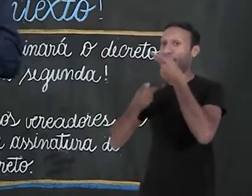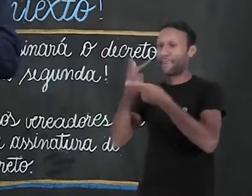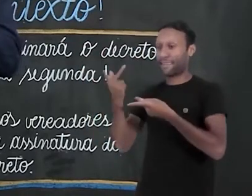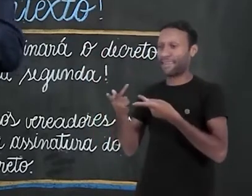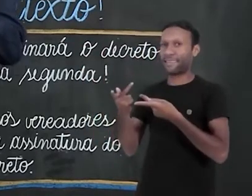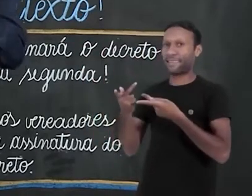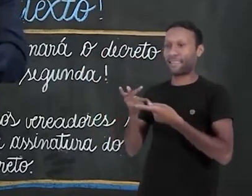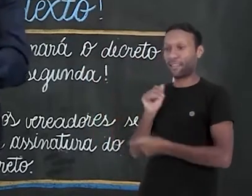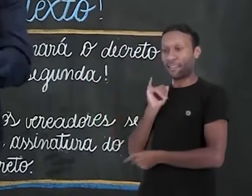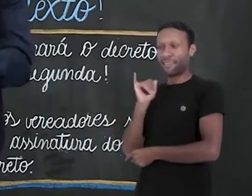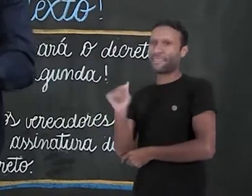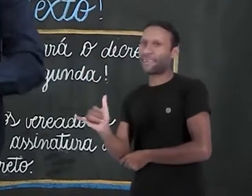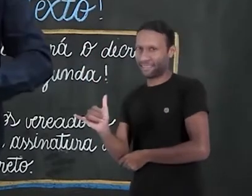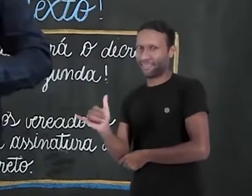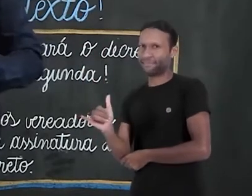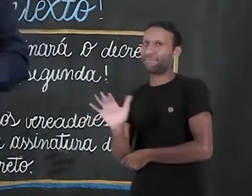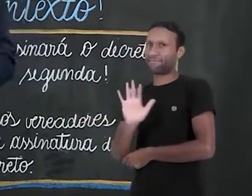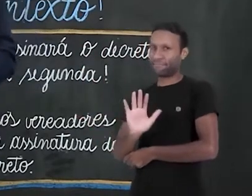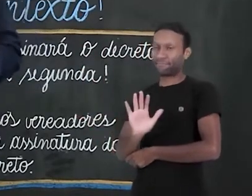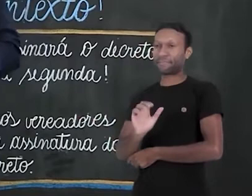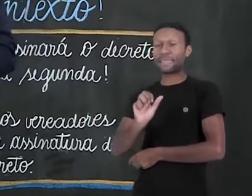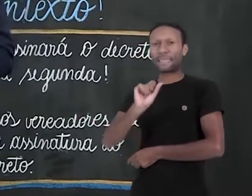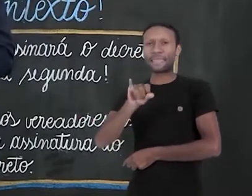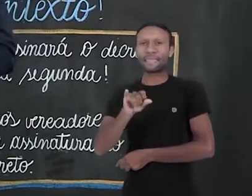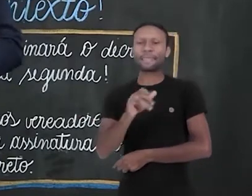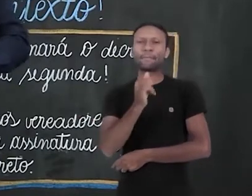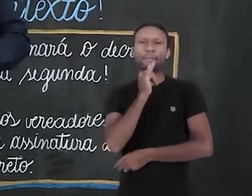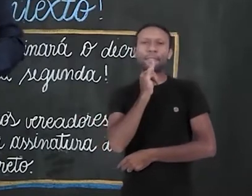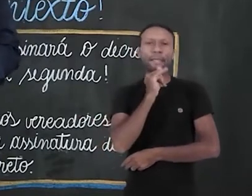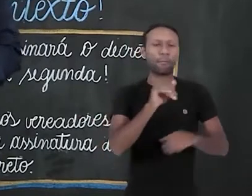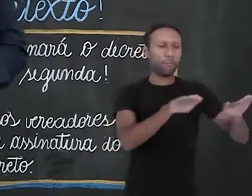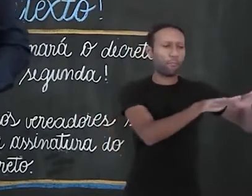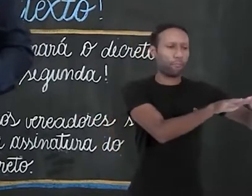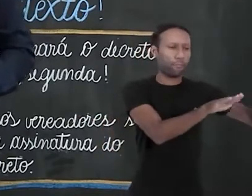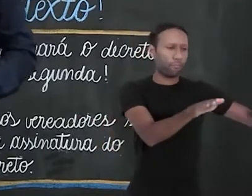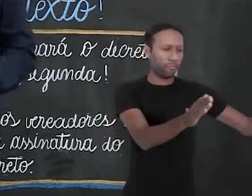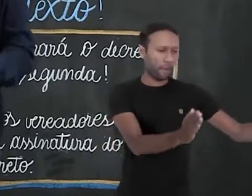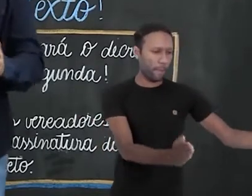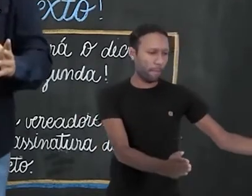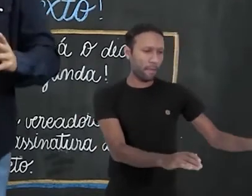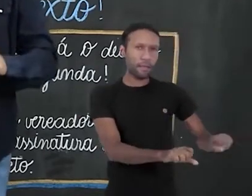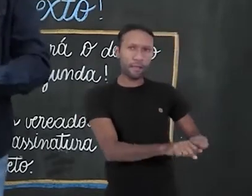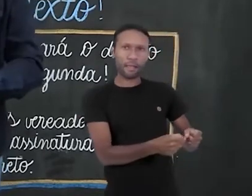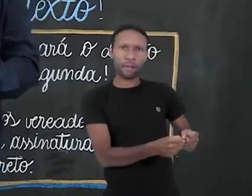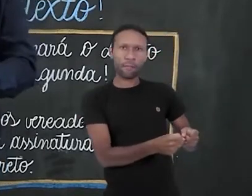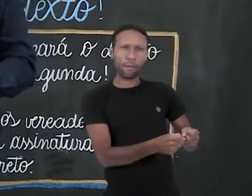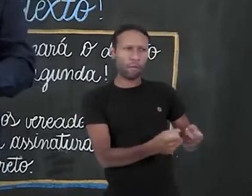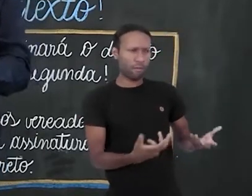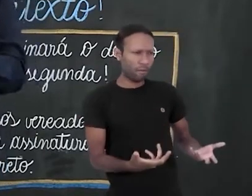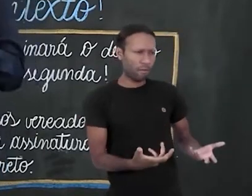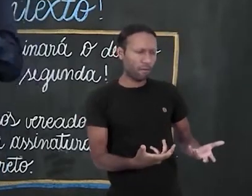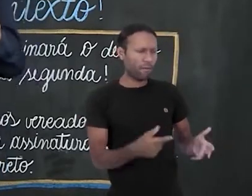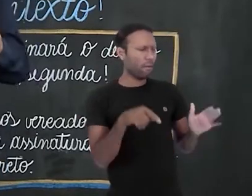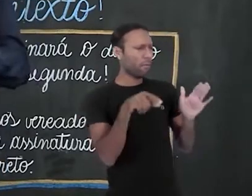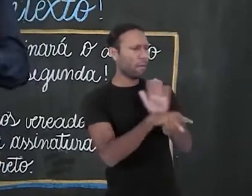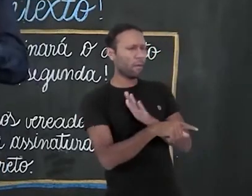ao qual a gente se refere. Se eu digo que a mesa está quebrada, eu costumo fazer a pergunta. O que está quebrado?